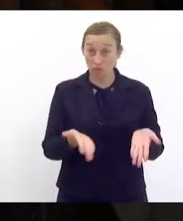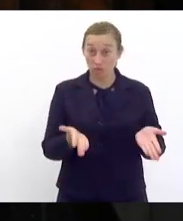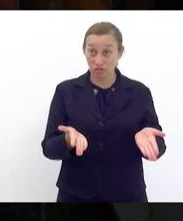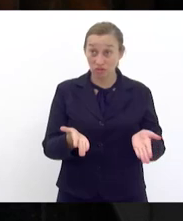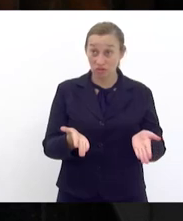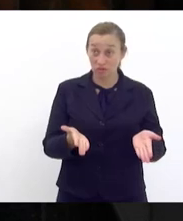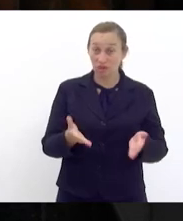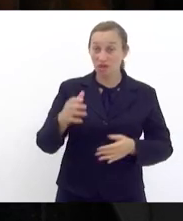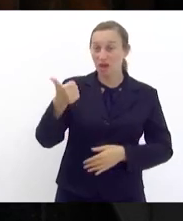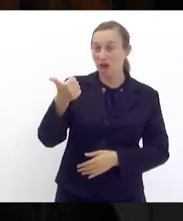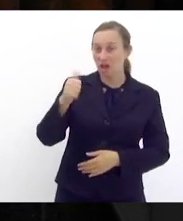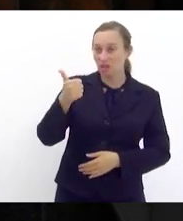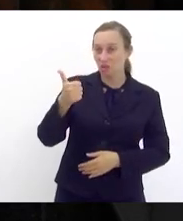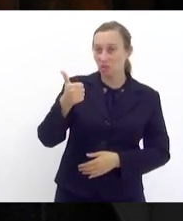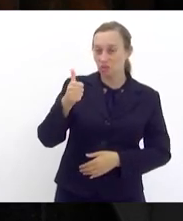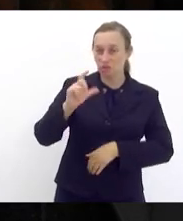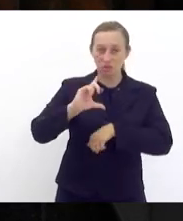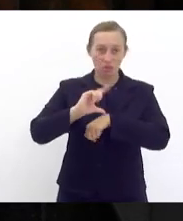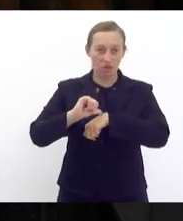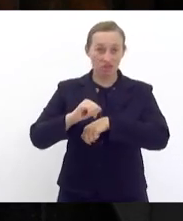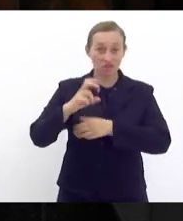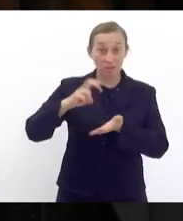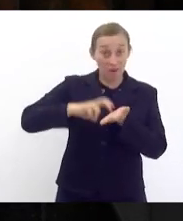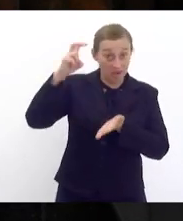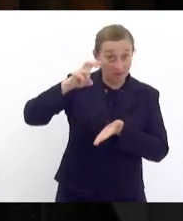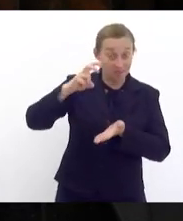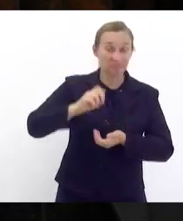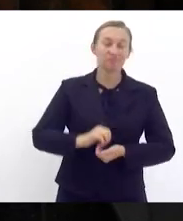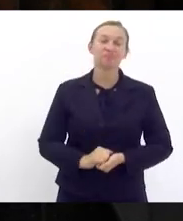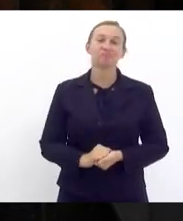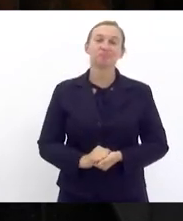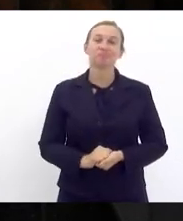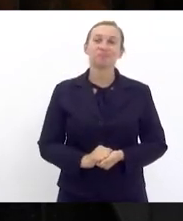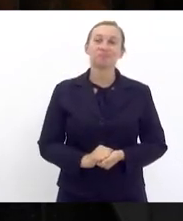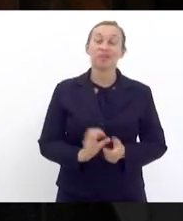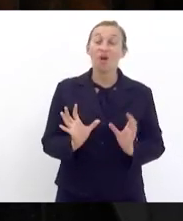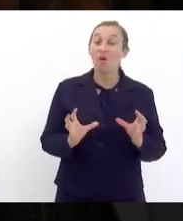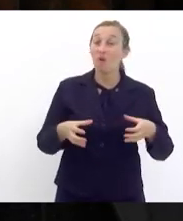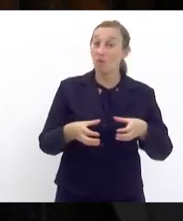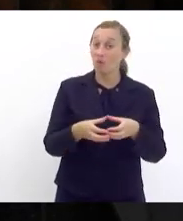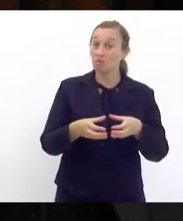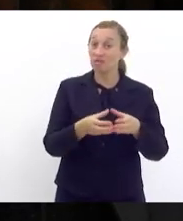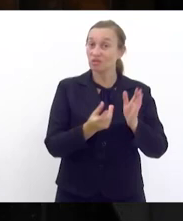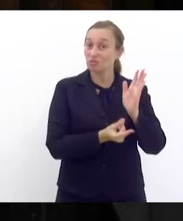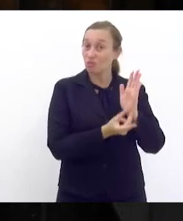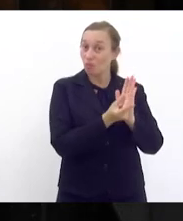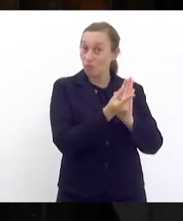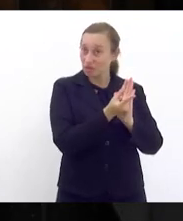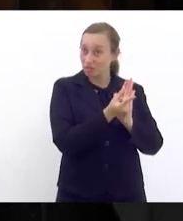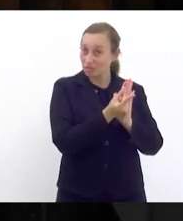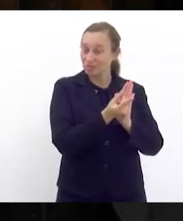às 11 horas da manhã, a Comissão de Orçamento